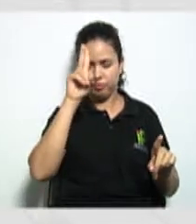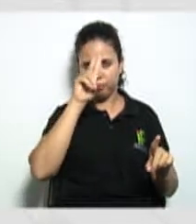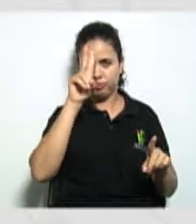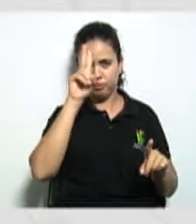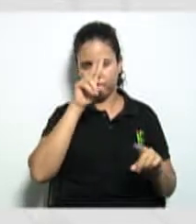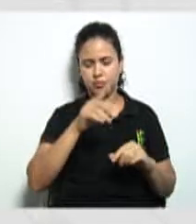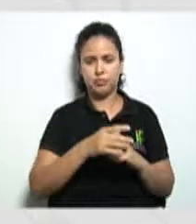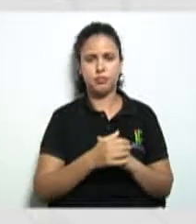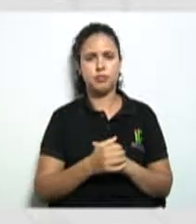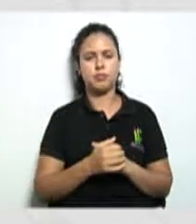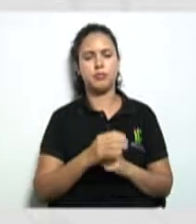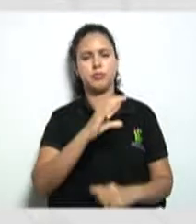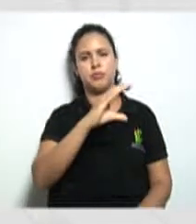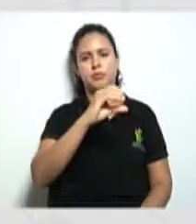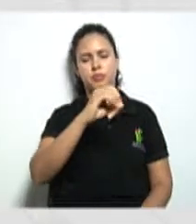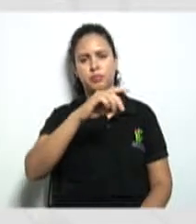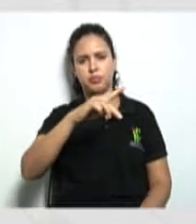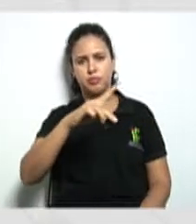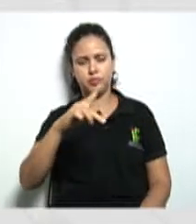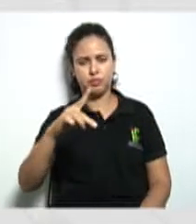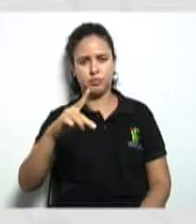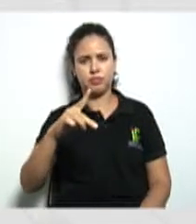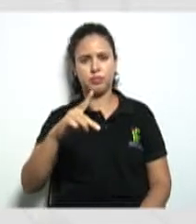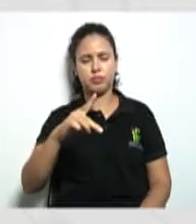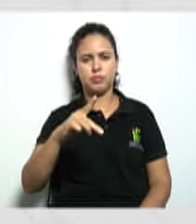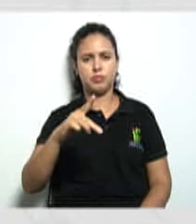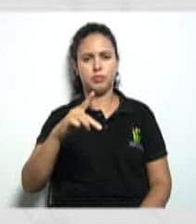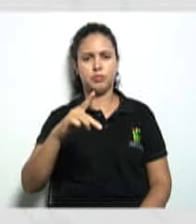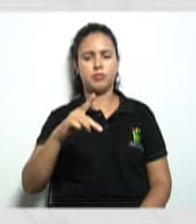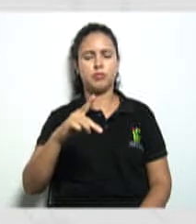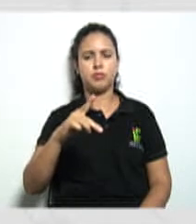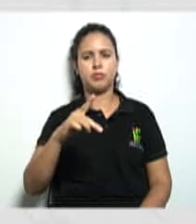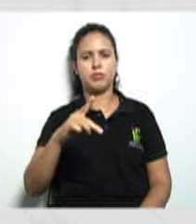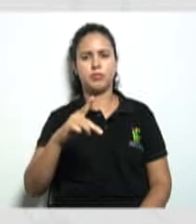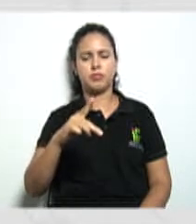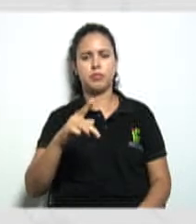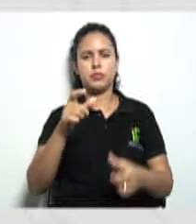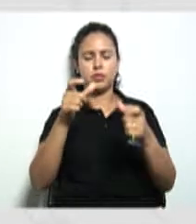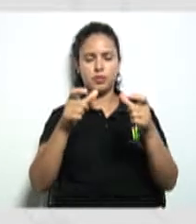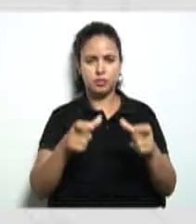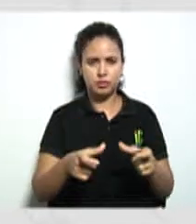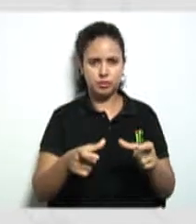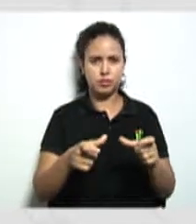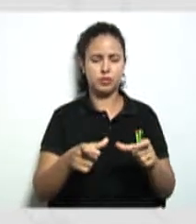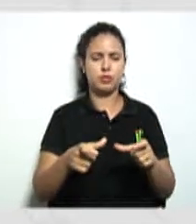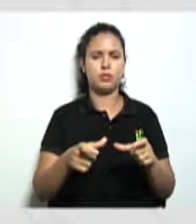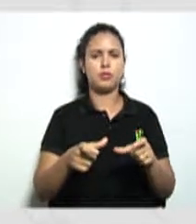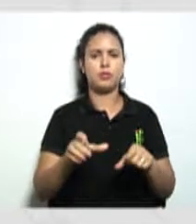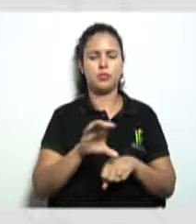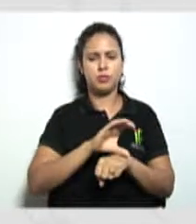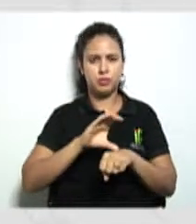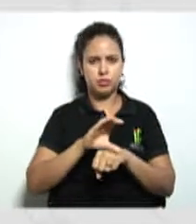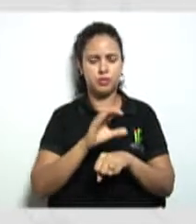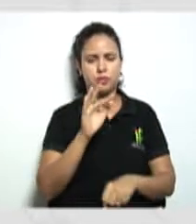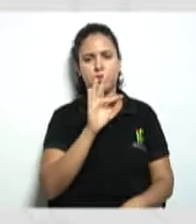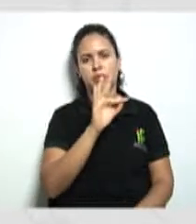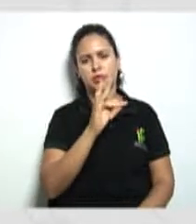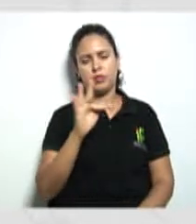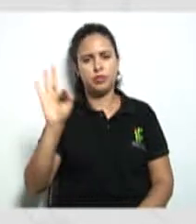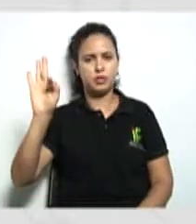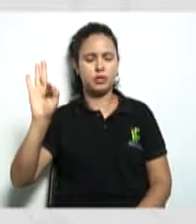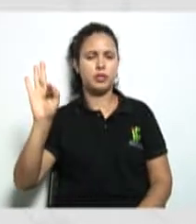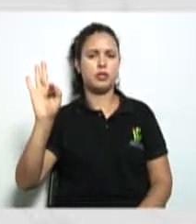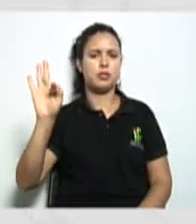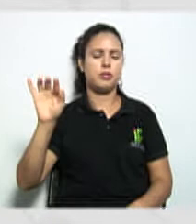as cooperativas elas são previstas aonde? na Constituição Federal Código Civil